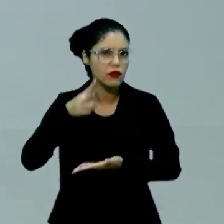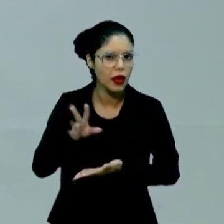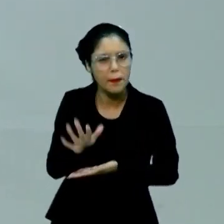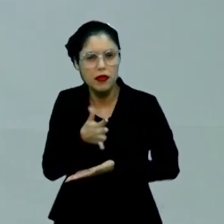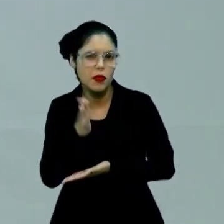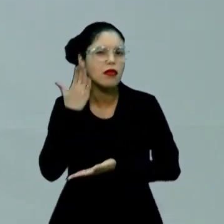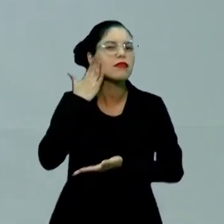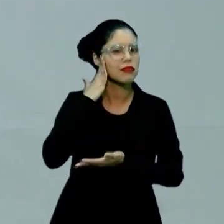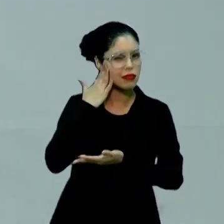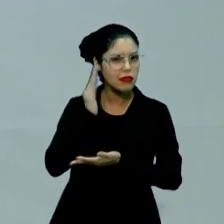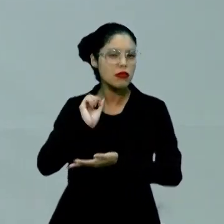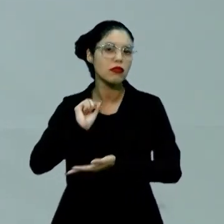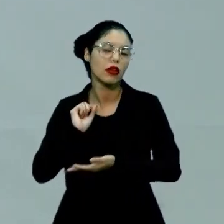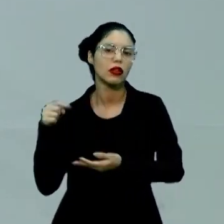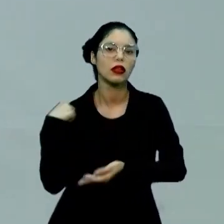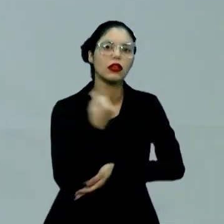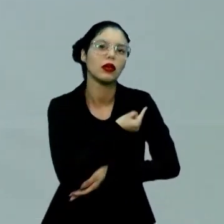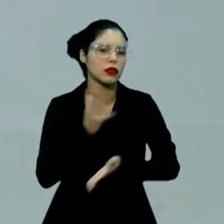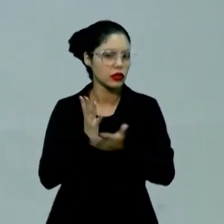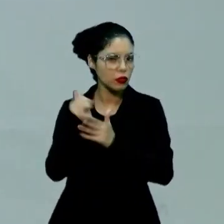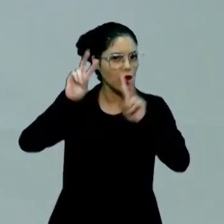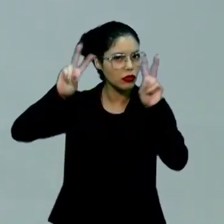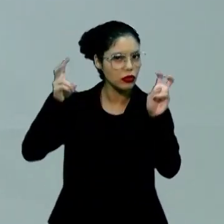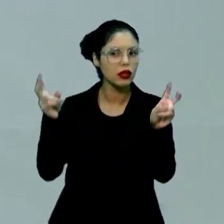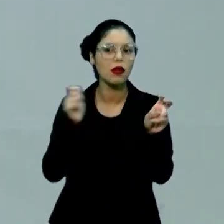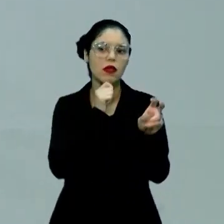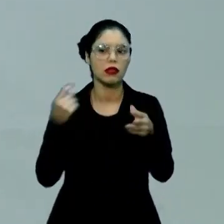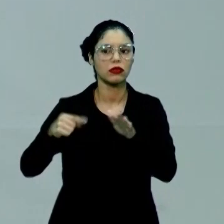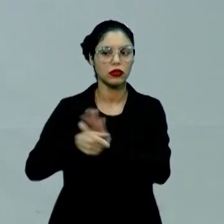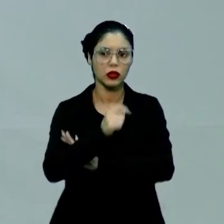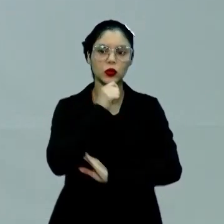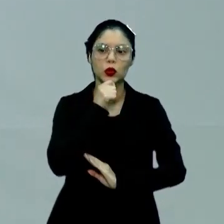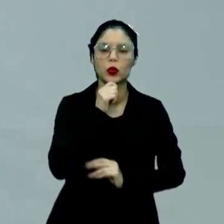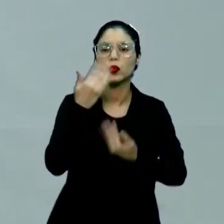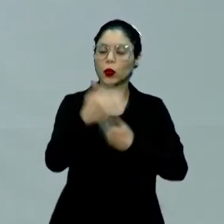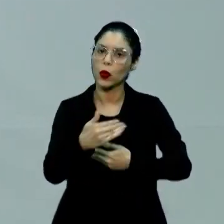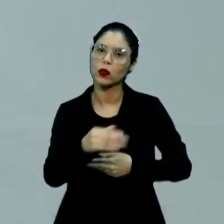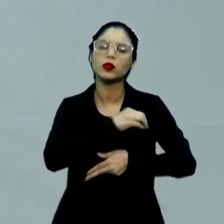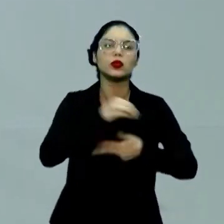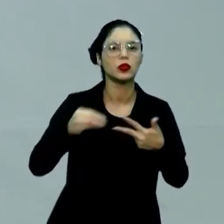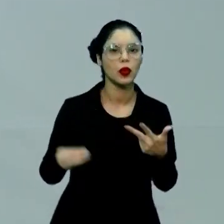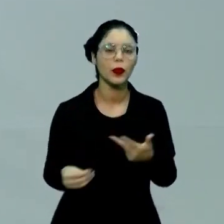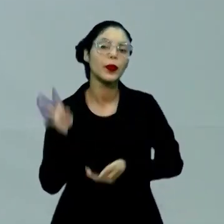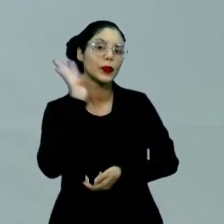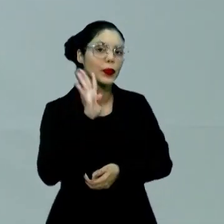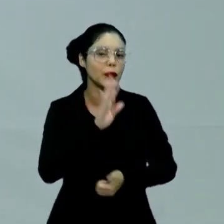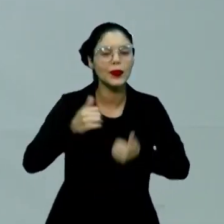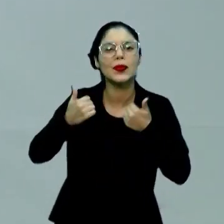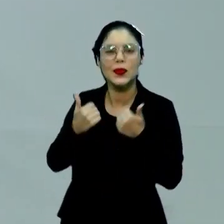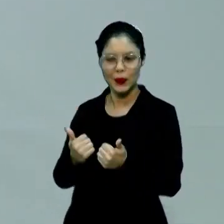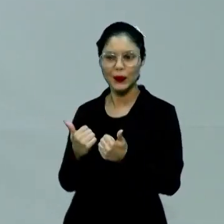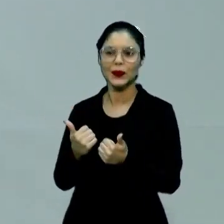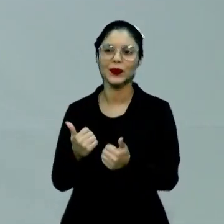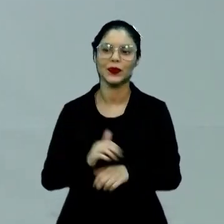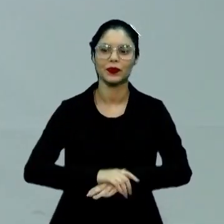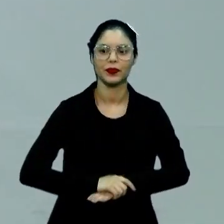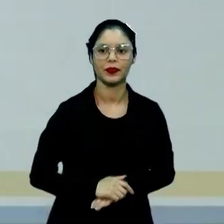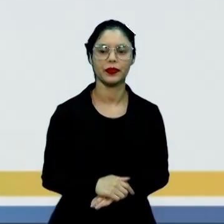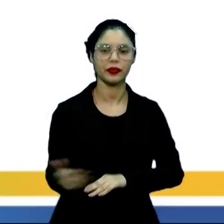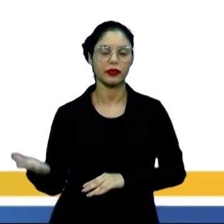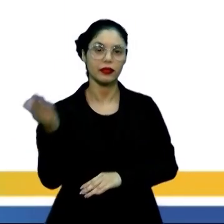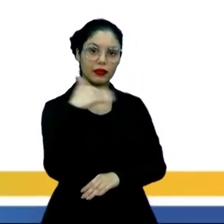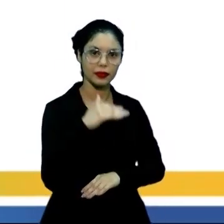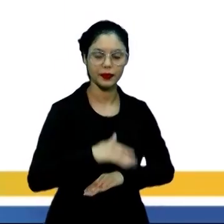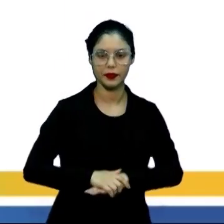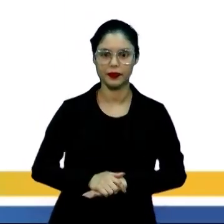de entender como que a gente vai abordar essas questões dentro da prova do Enem, para ficar uma coisa mais dinâmica e um pouco mais sólida, tranquilo? Então, vamos